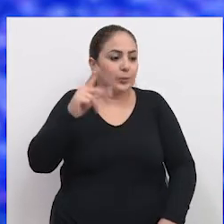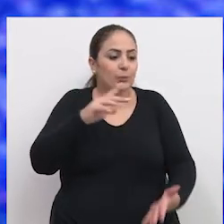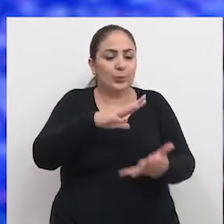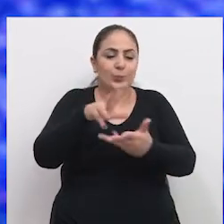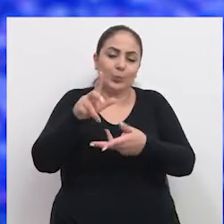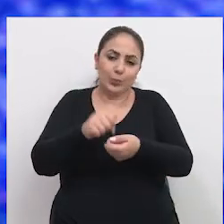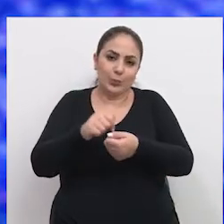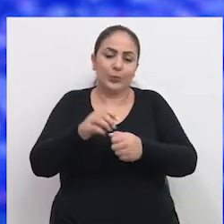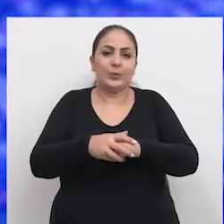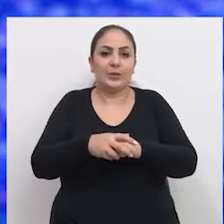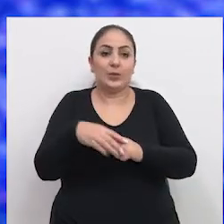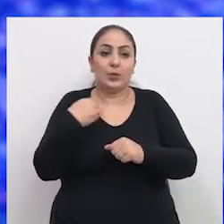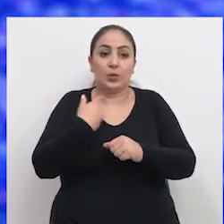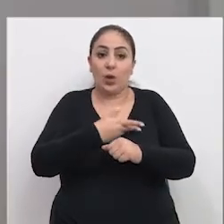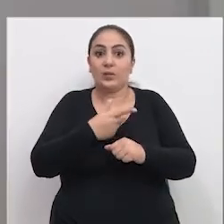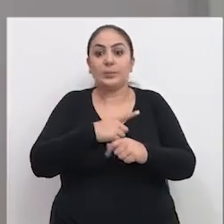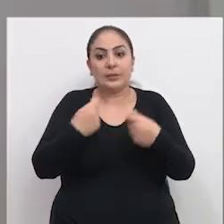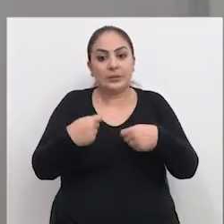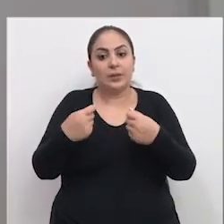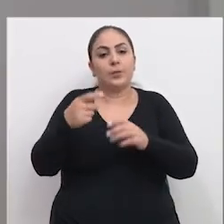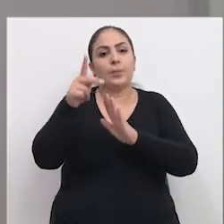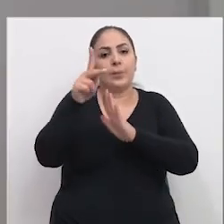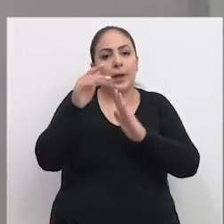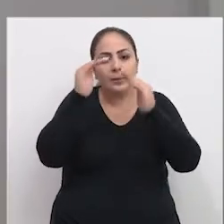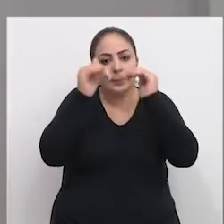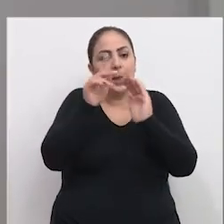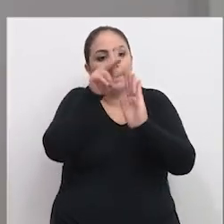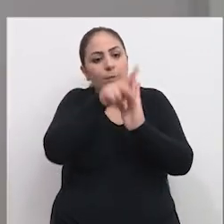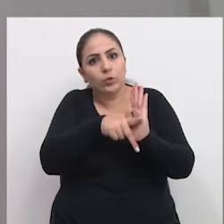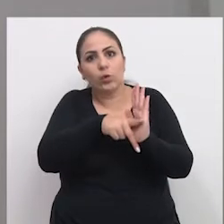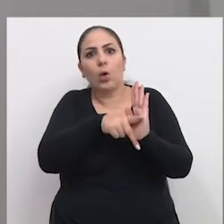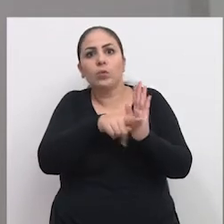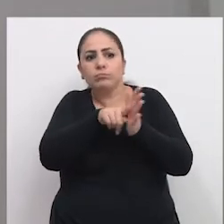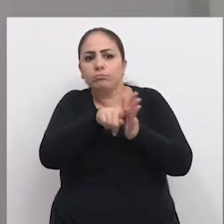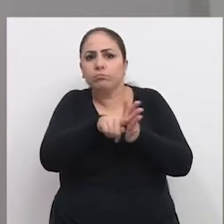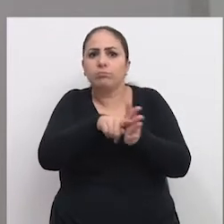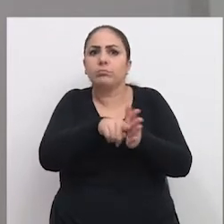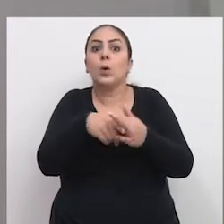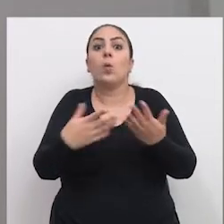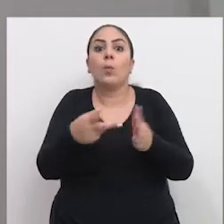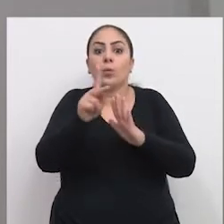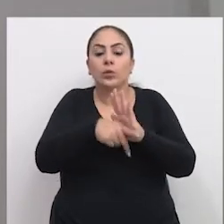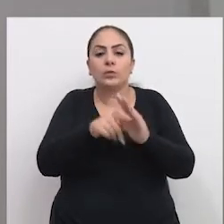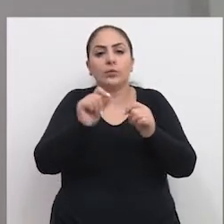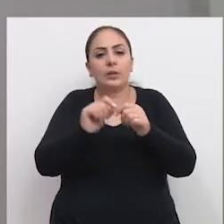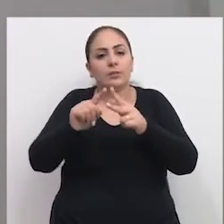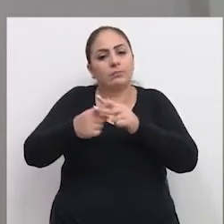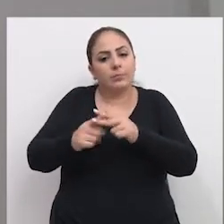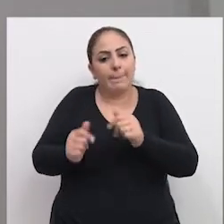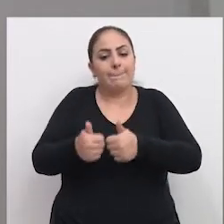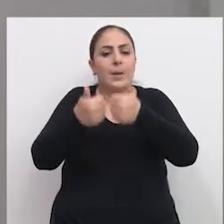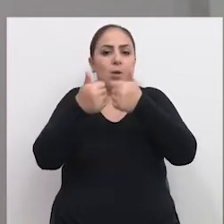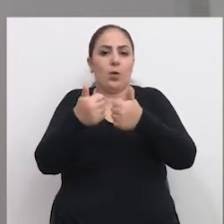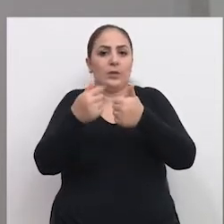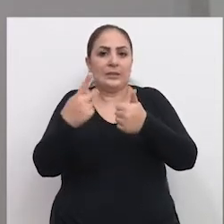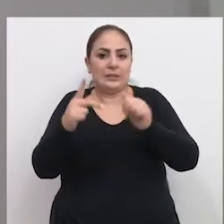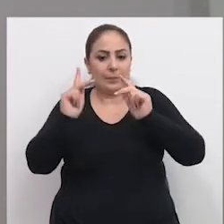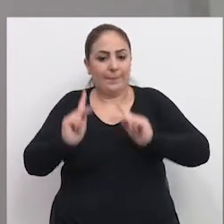né? É uma novidade para o mundo inteiro. A gente teve que buscar protocolos para fazer o ajuste